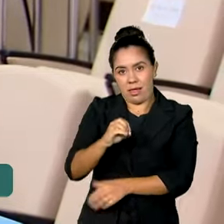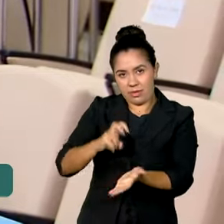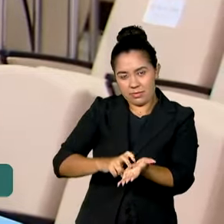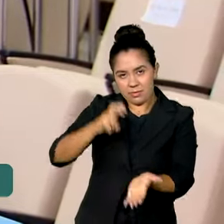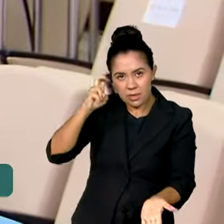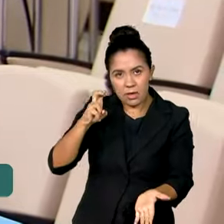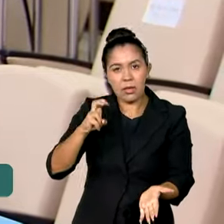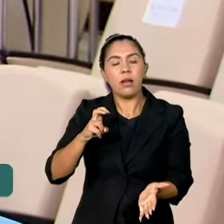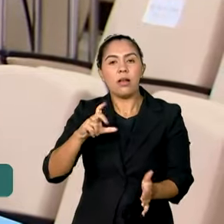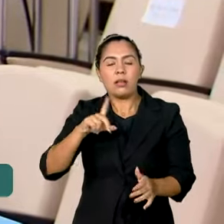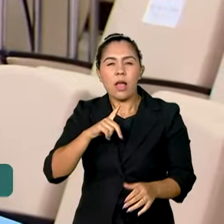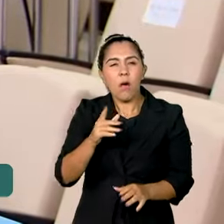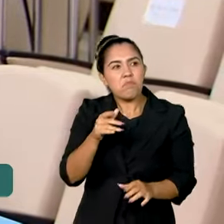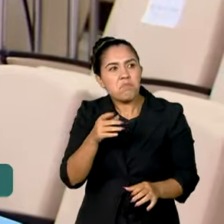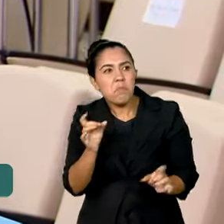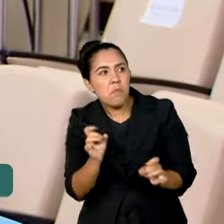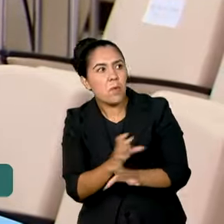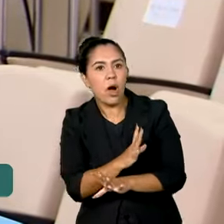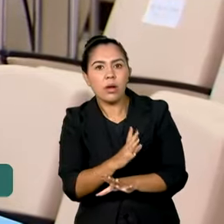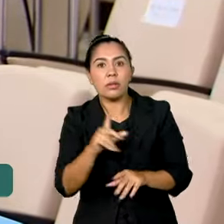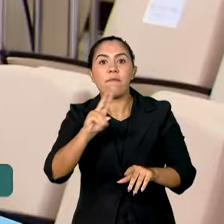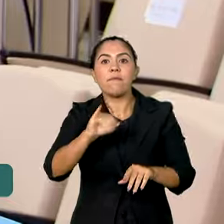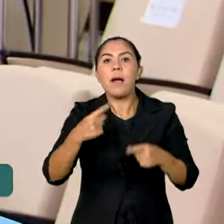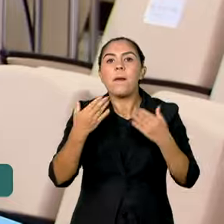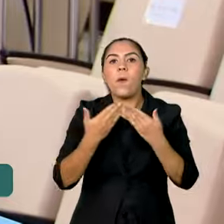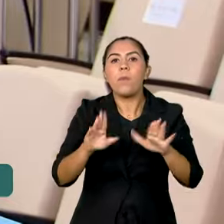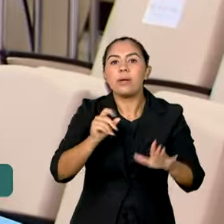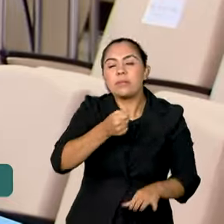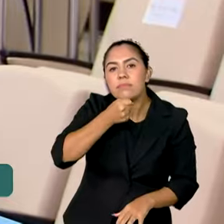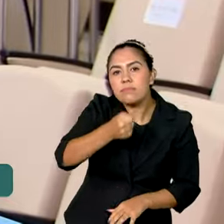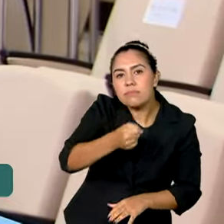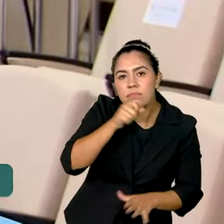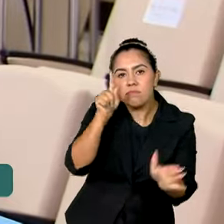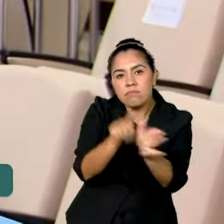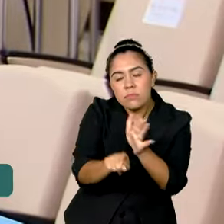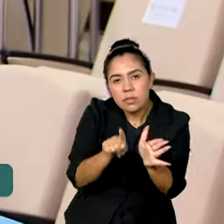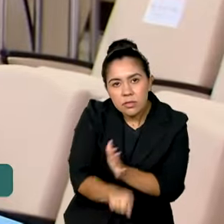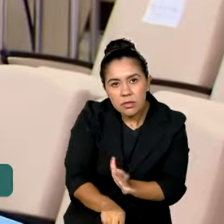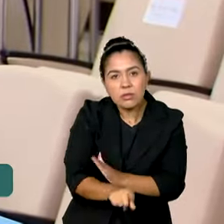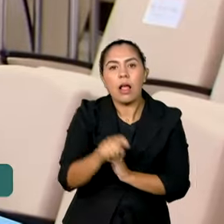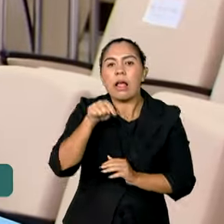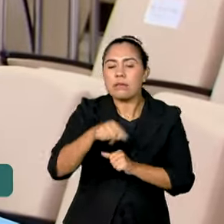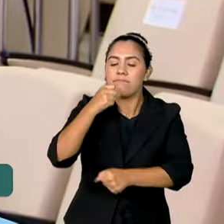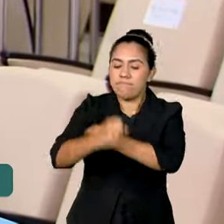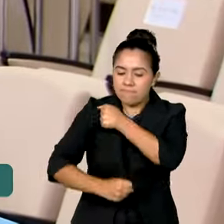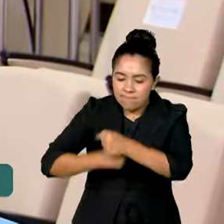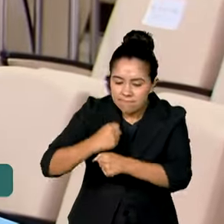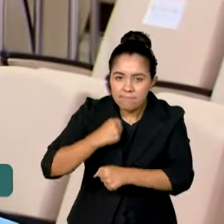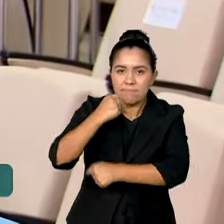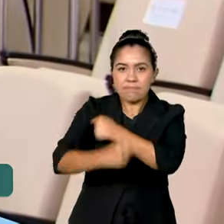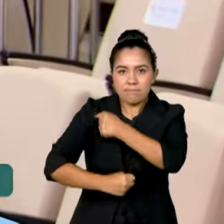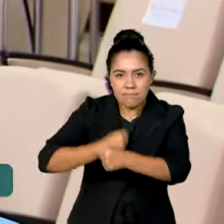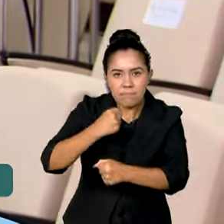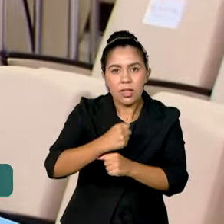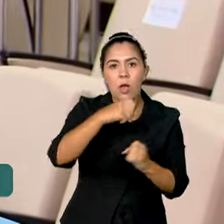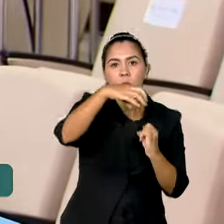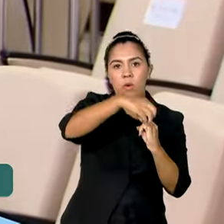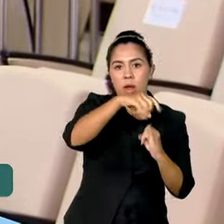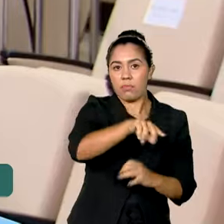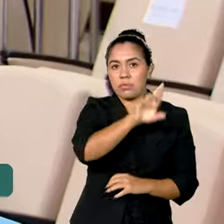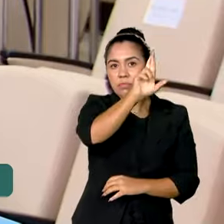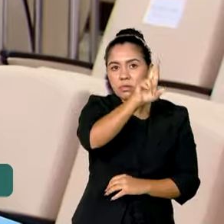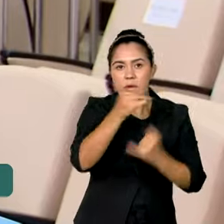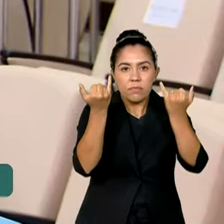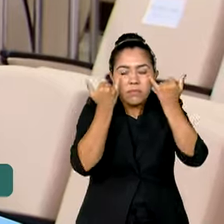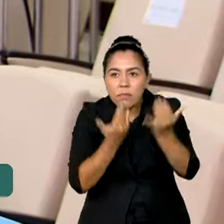para começar, vai ser uma coletiva de imprensa. Esse Censo é realizado todo ano pelo INEP, e é considerado o instrumento